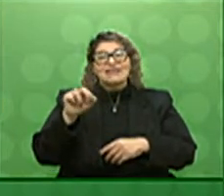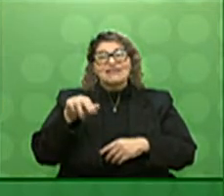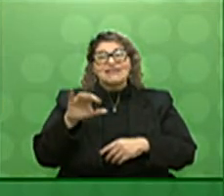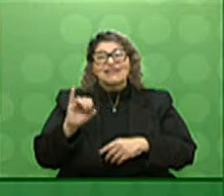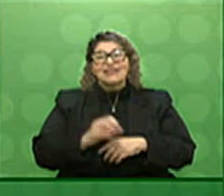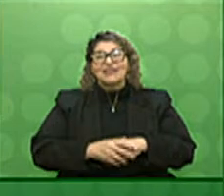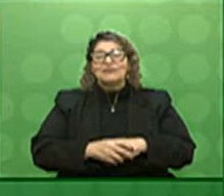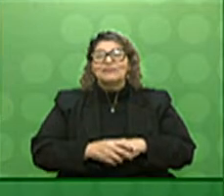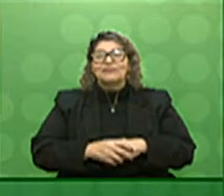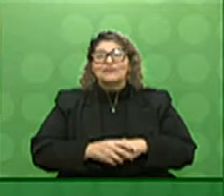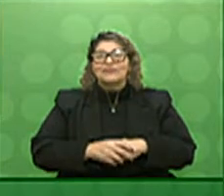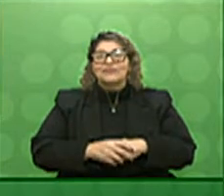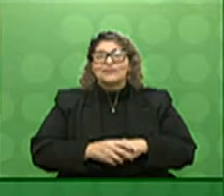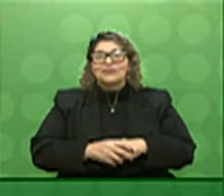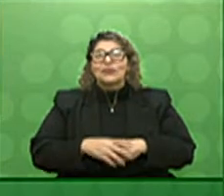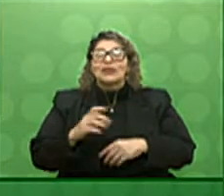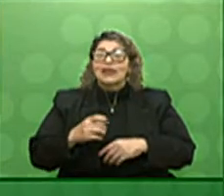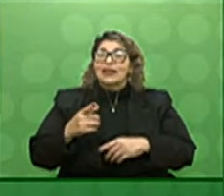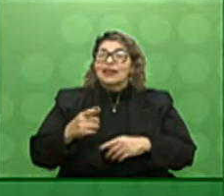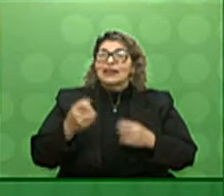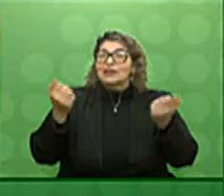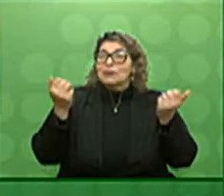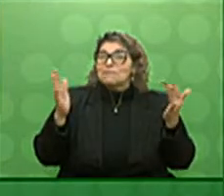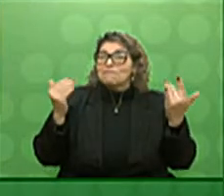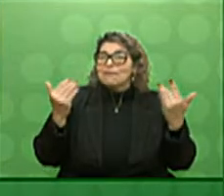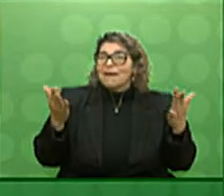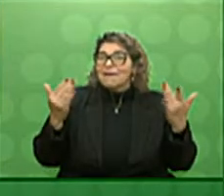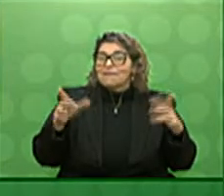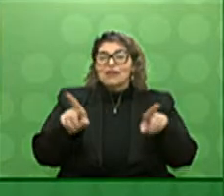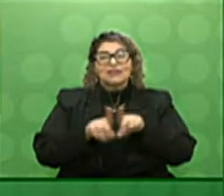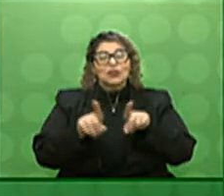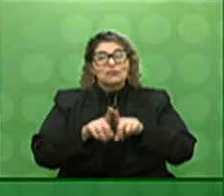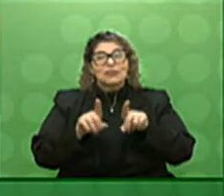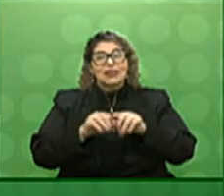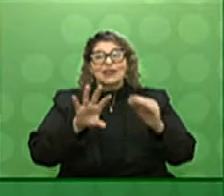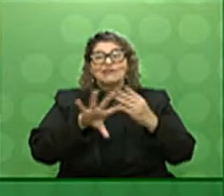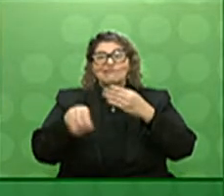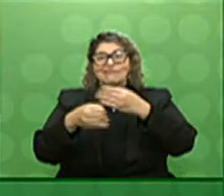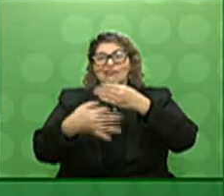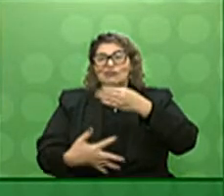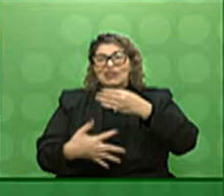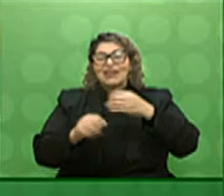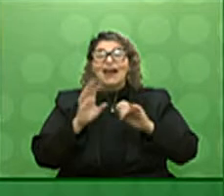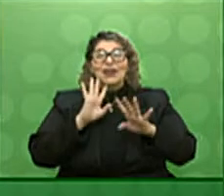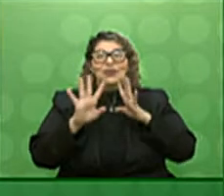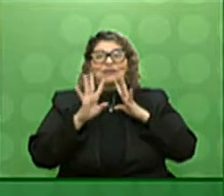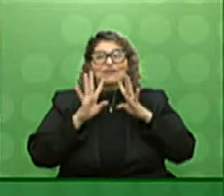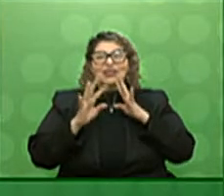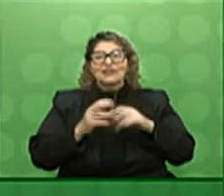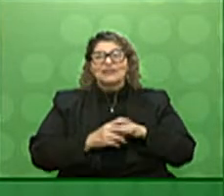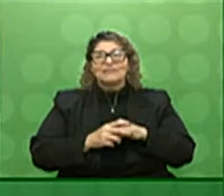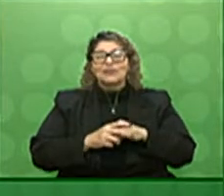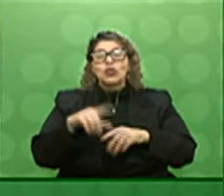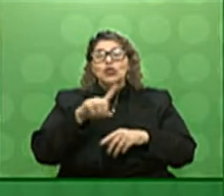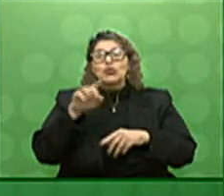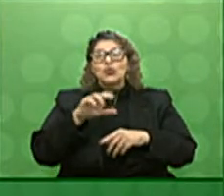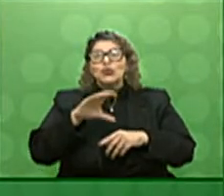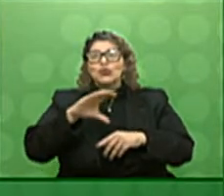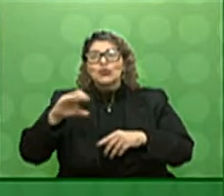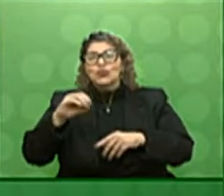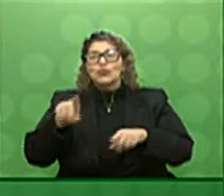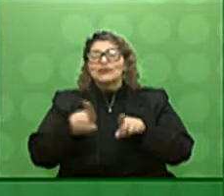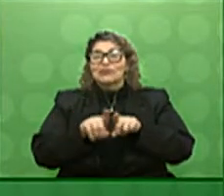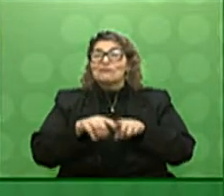Polo o Mário Nascimento que nos envia palmas também aí no comentário que deixa no Facebook deputado Zucco que